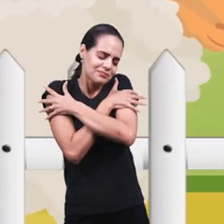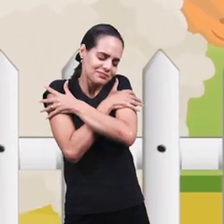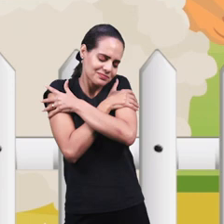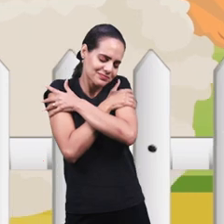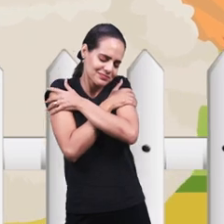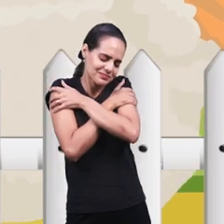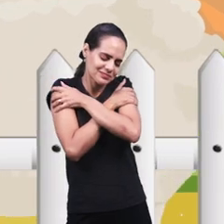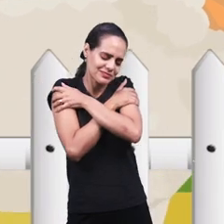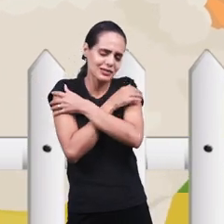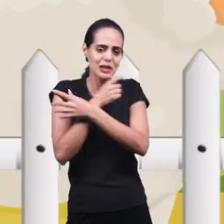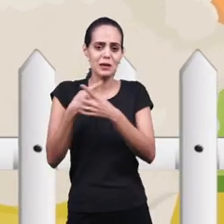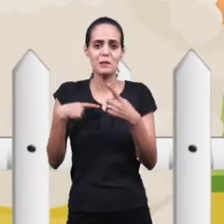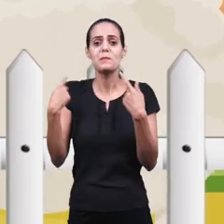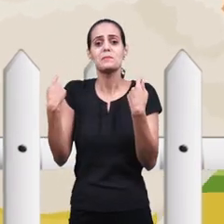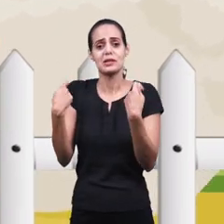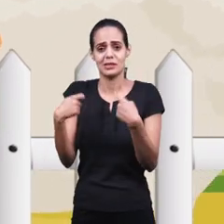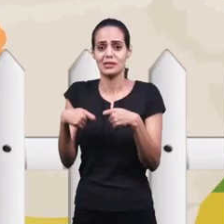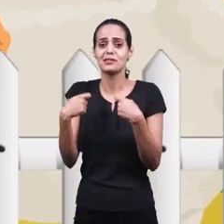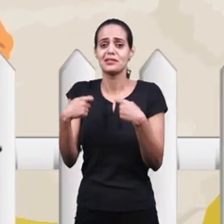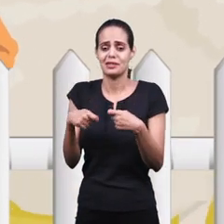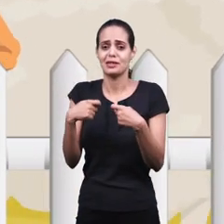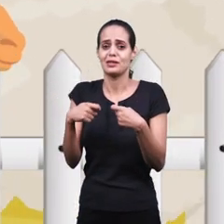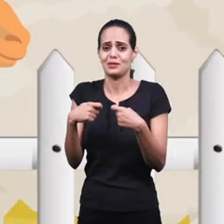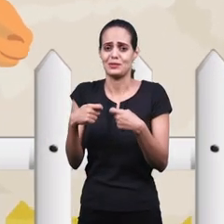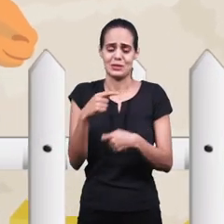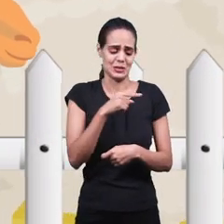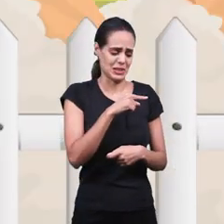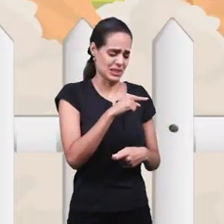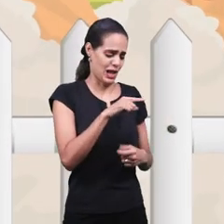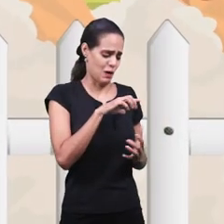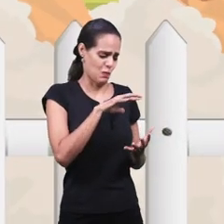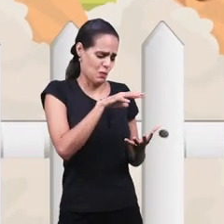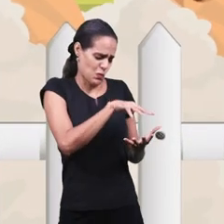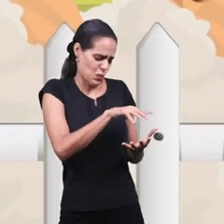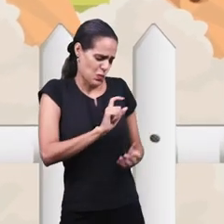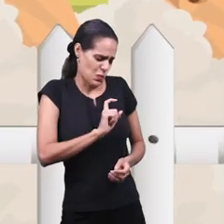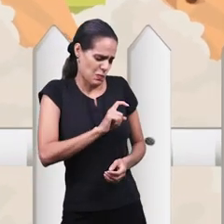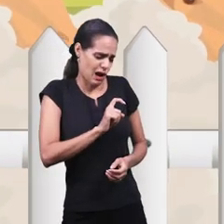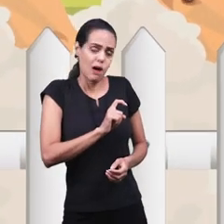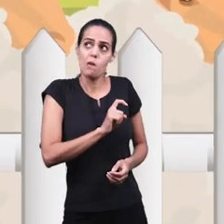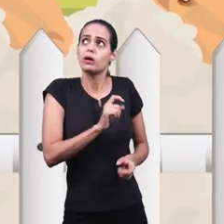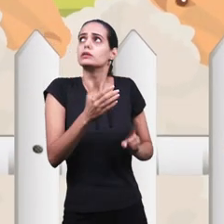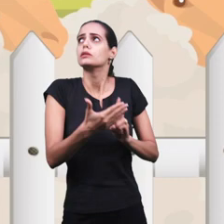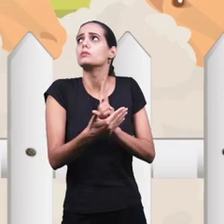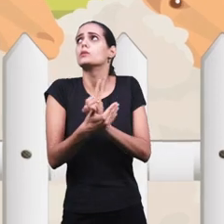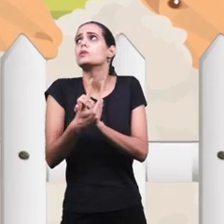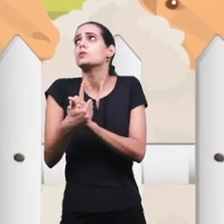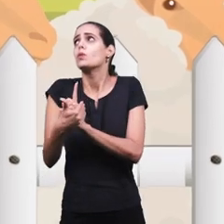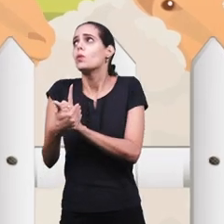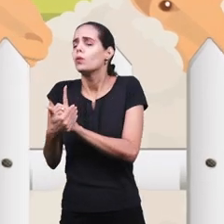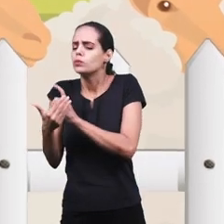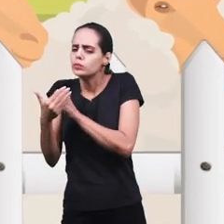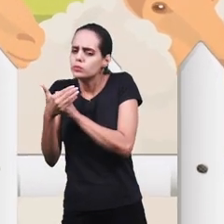Música Responde-me de toda